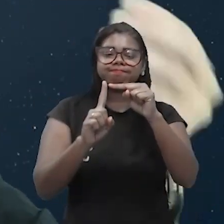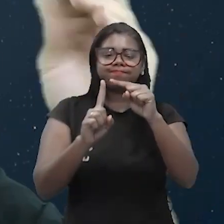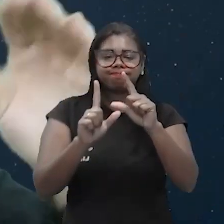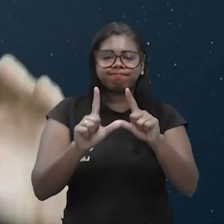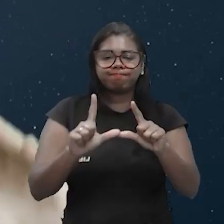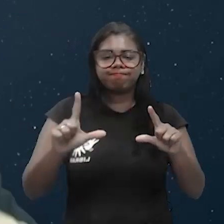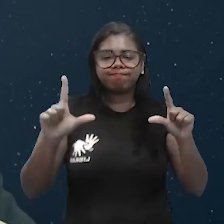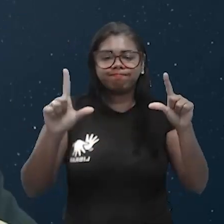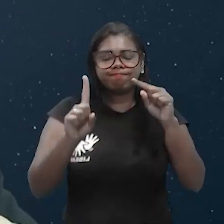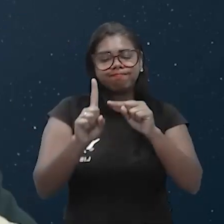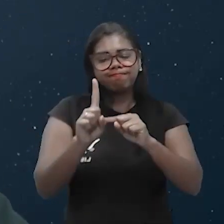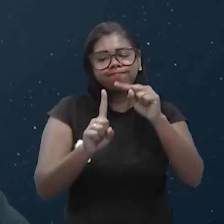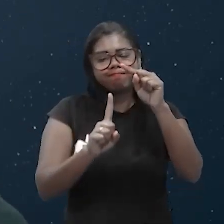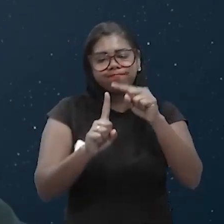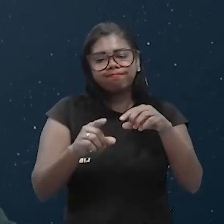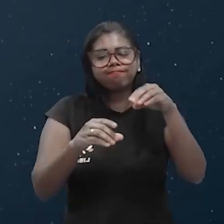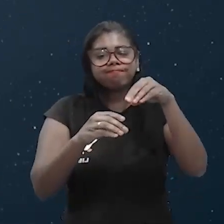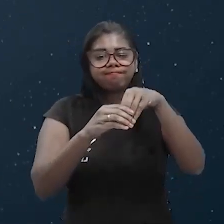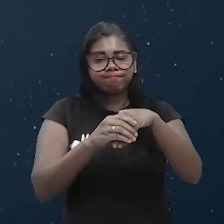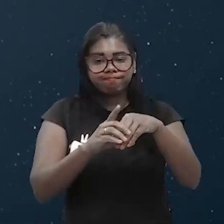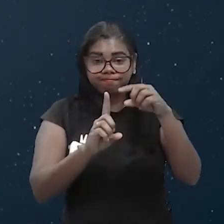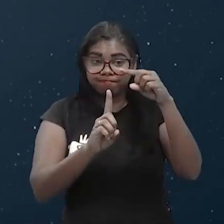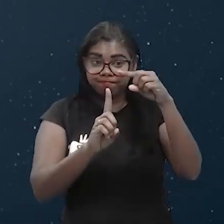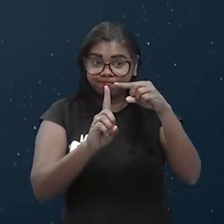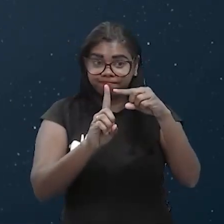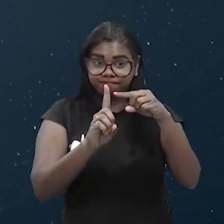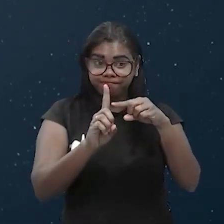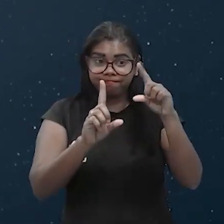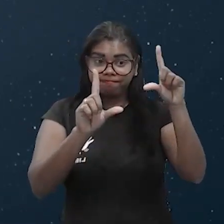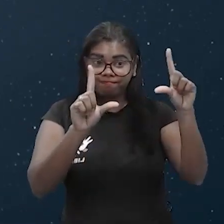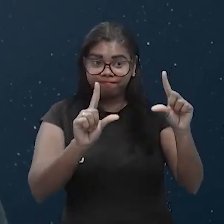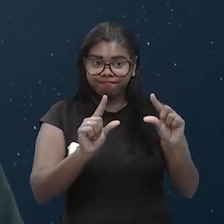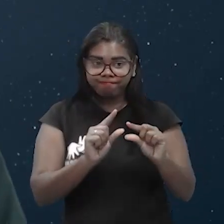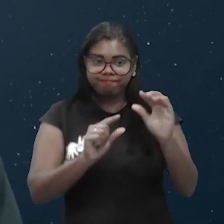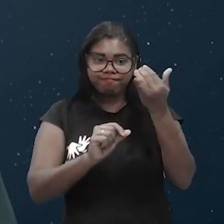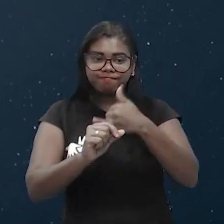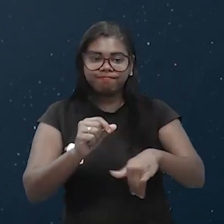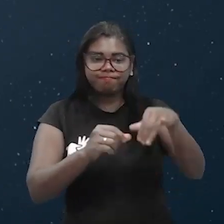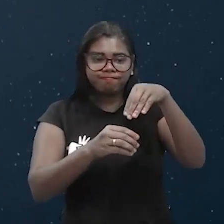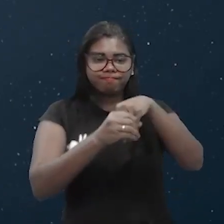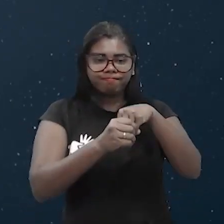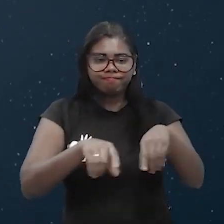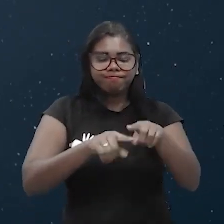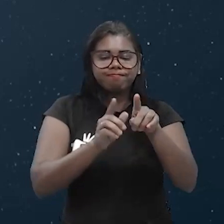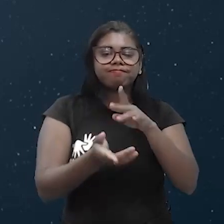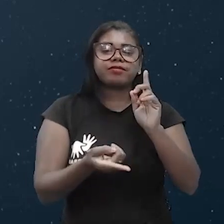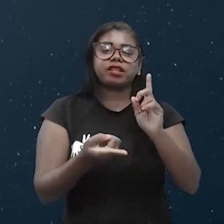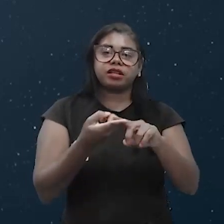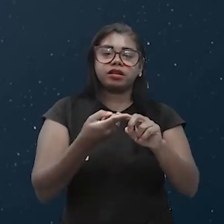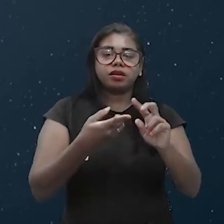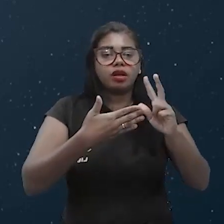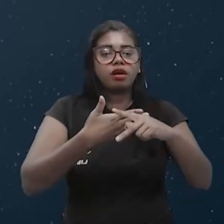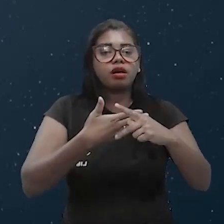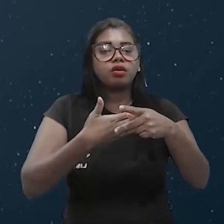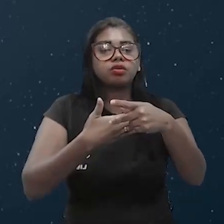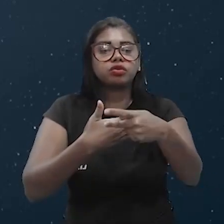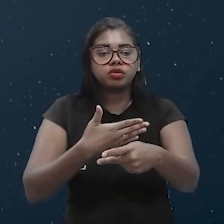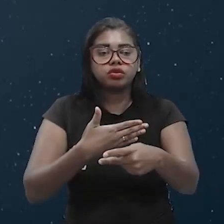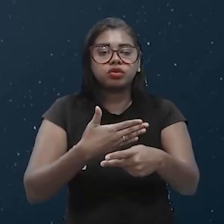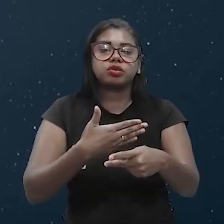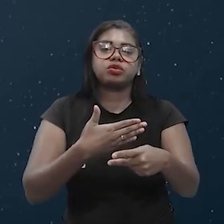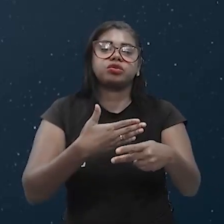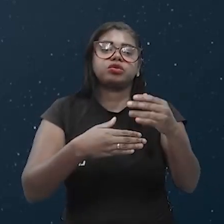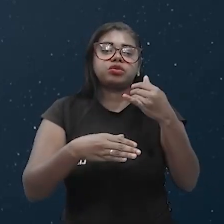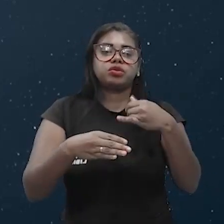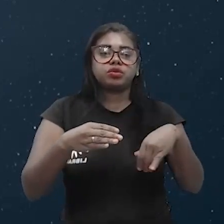de energia interna. Redução de temperatura, redução da energia interna. E quando a temperatura é constante, no processo isotérmico, essa